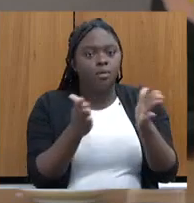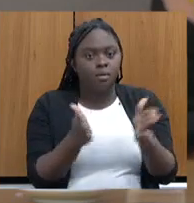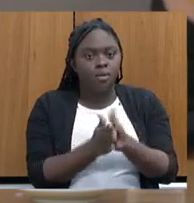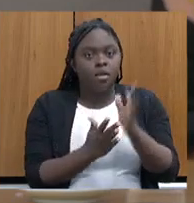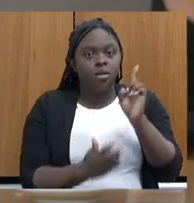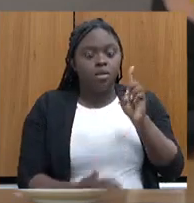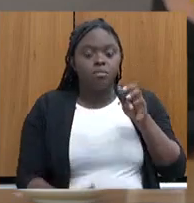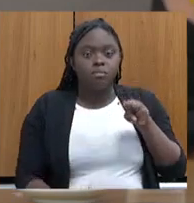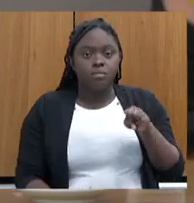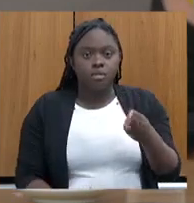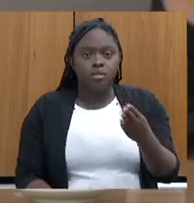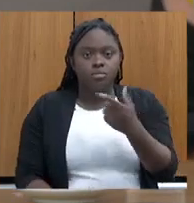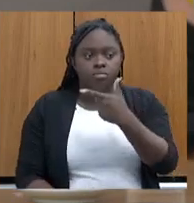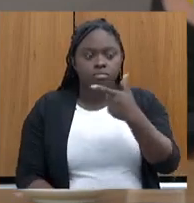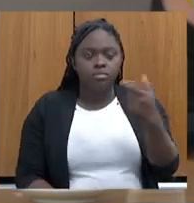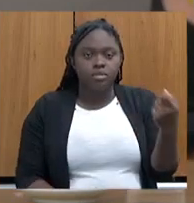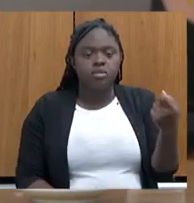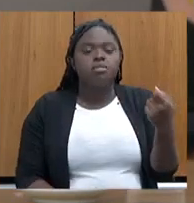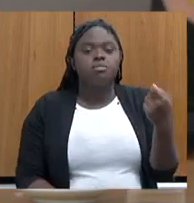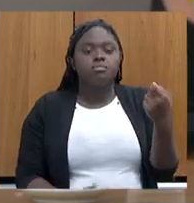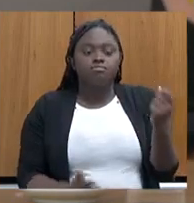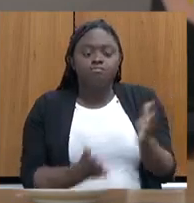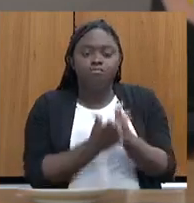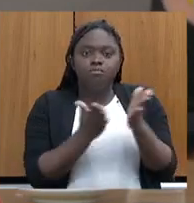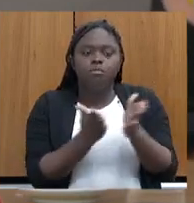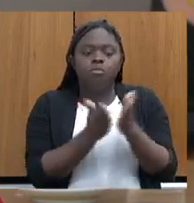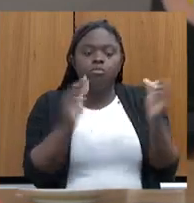200 extremamente pobres em todo o Estado.